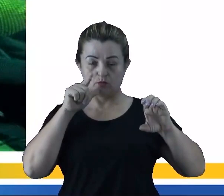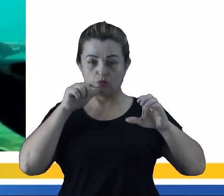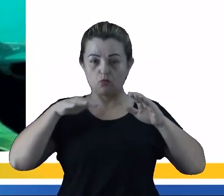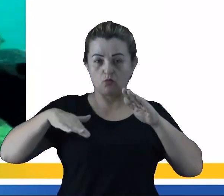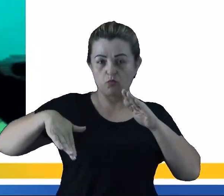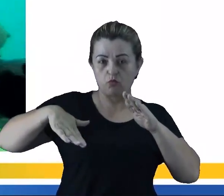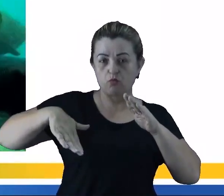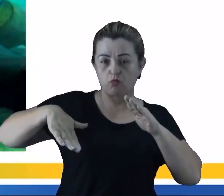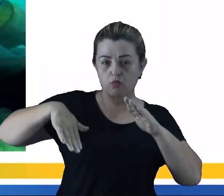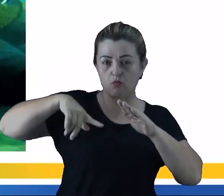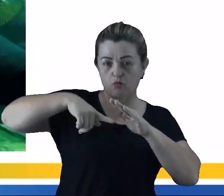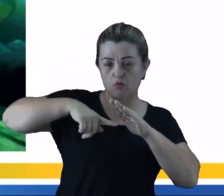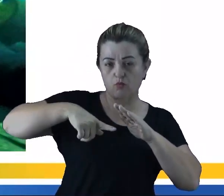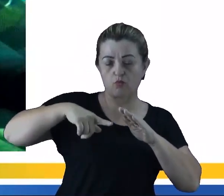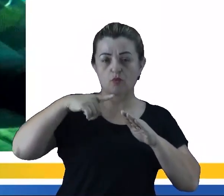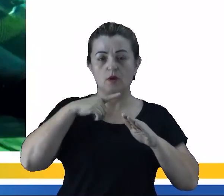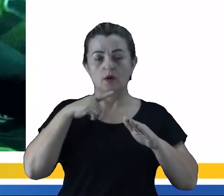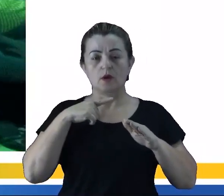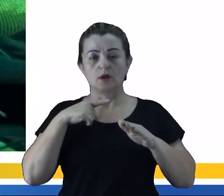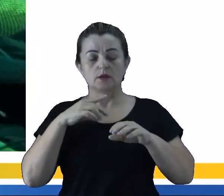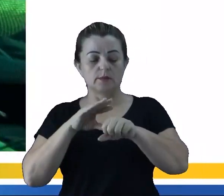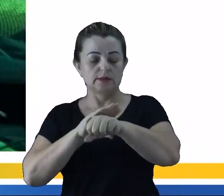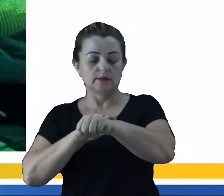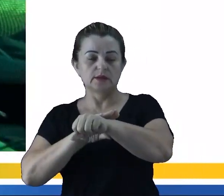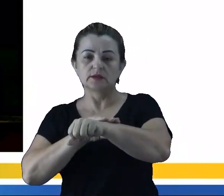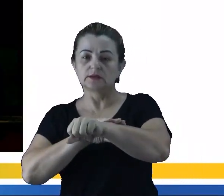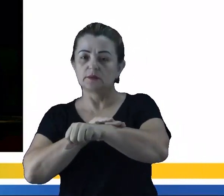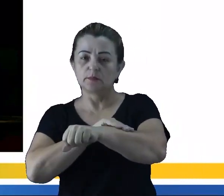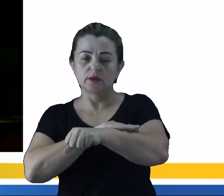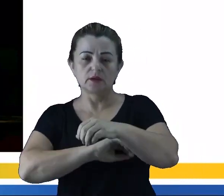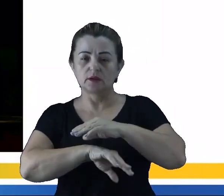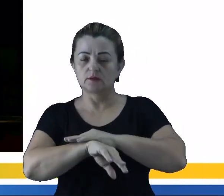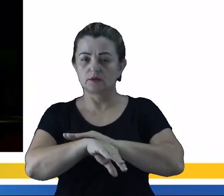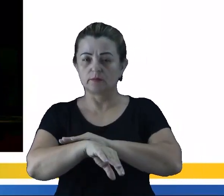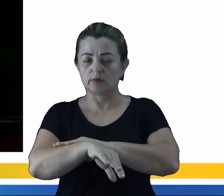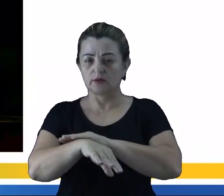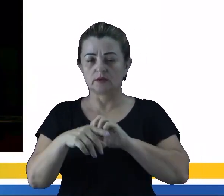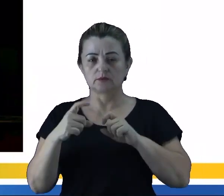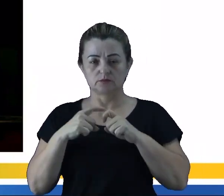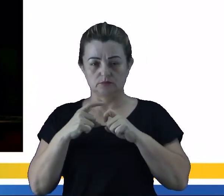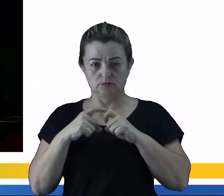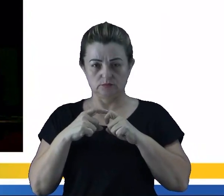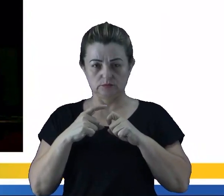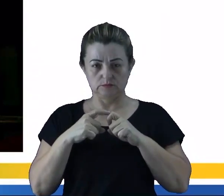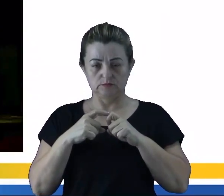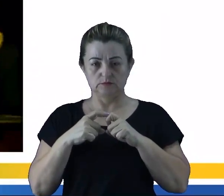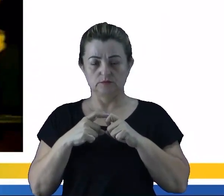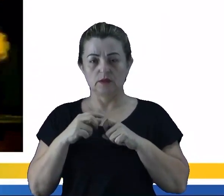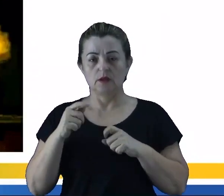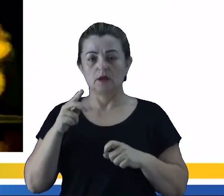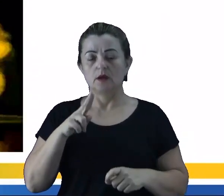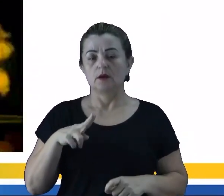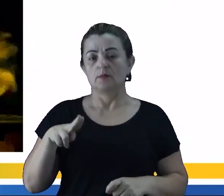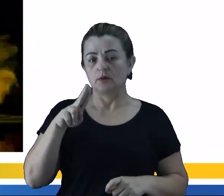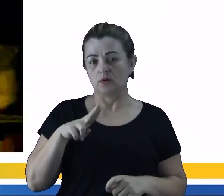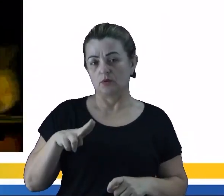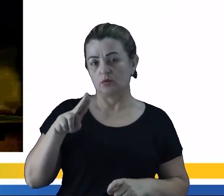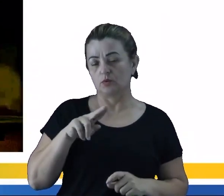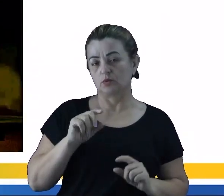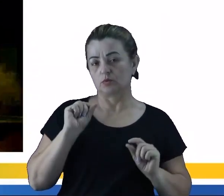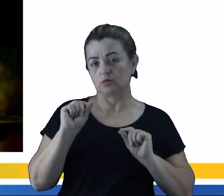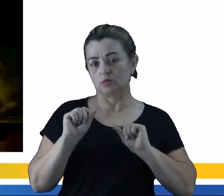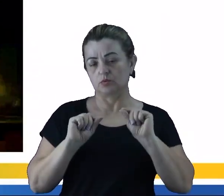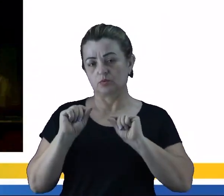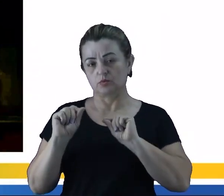de oxigênio para fins terapêuticos. Ele também é utilizado ali para combustão de